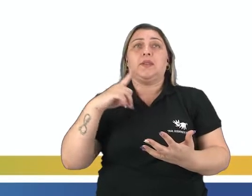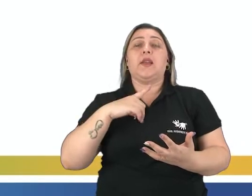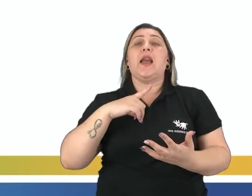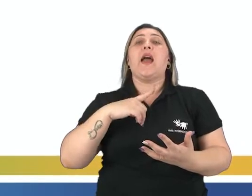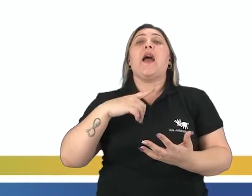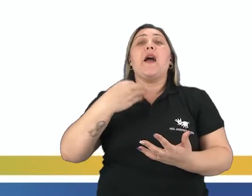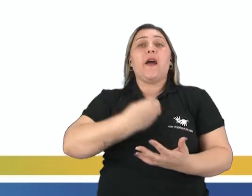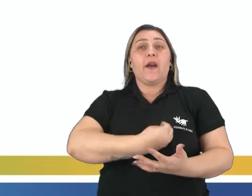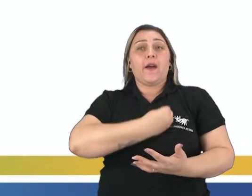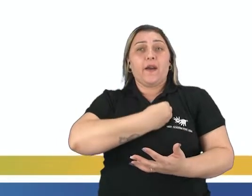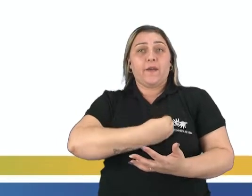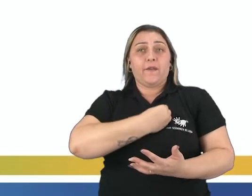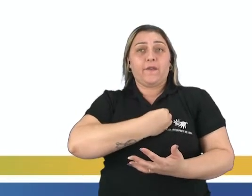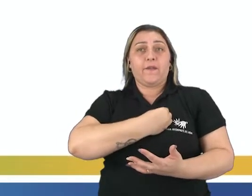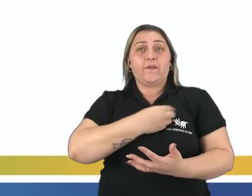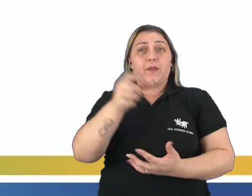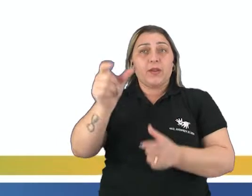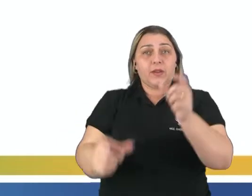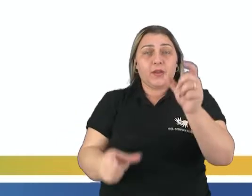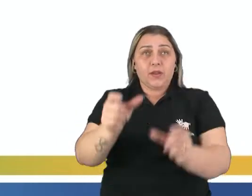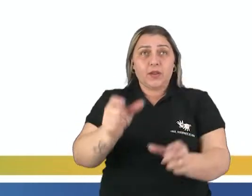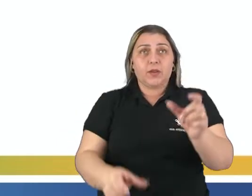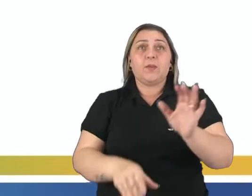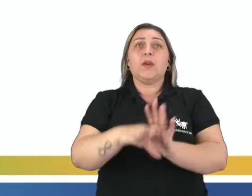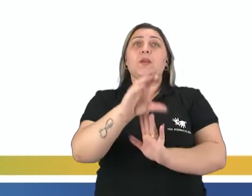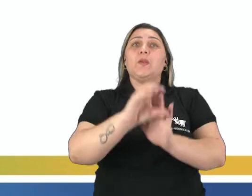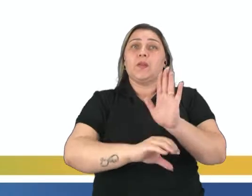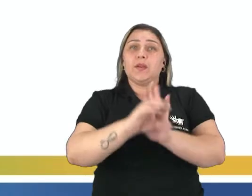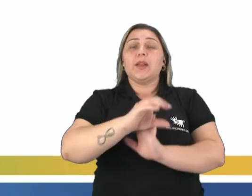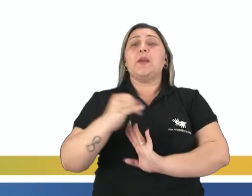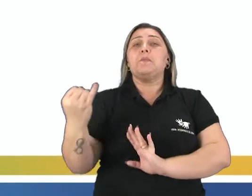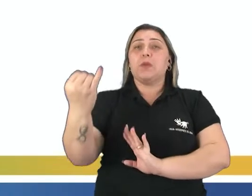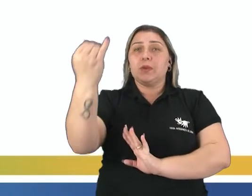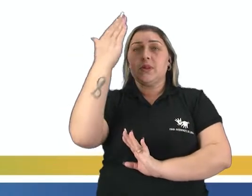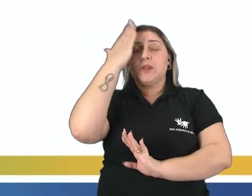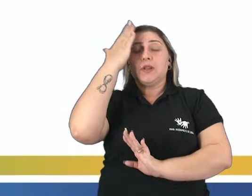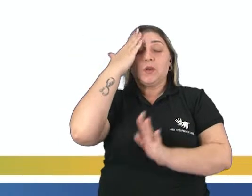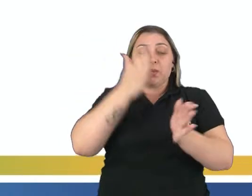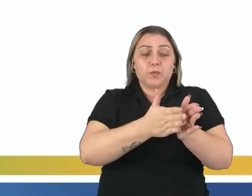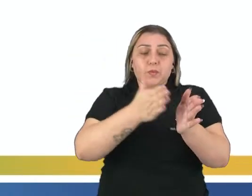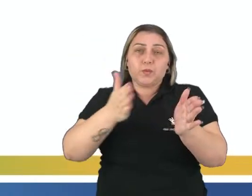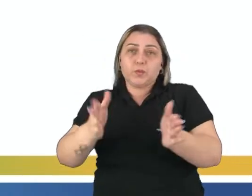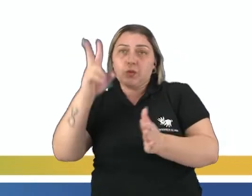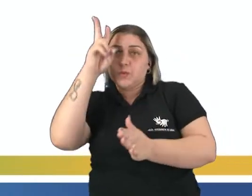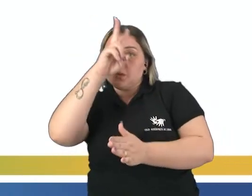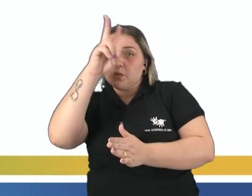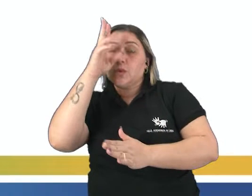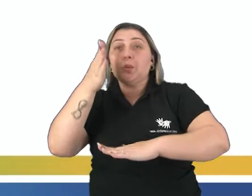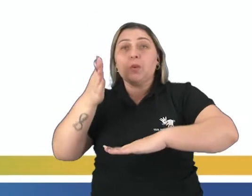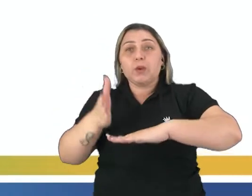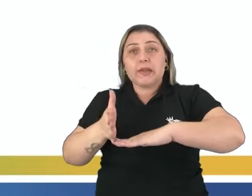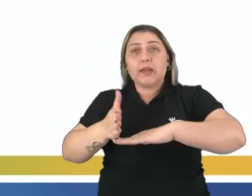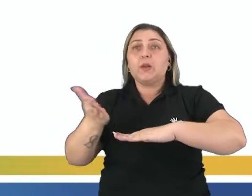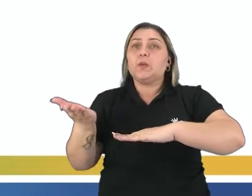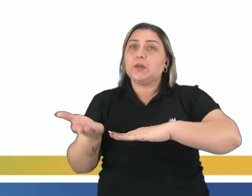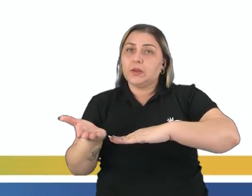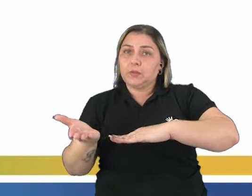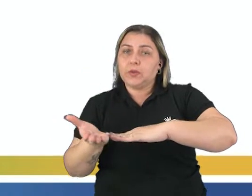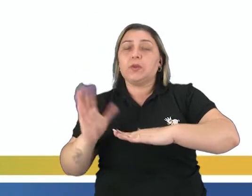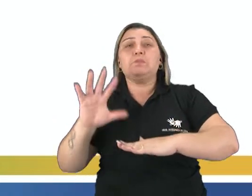à vida humana. Tal conceito é fundamental para se entender os períodos históricos moderno e contemporâneo.